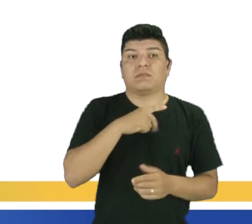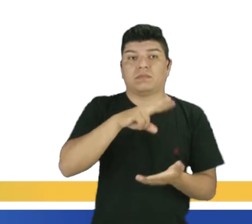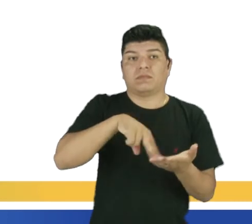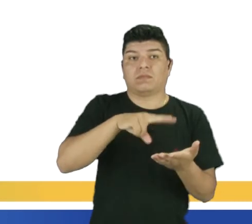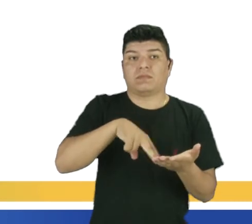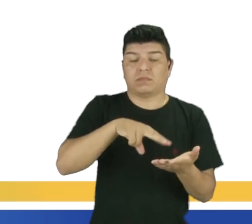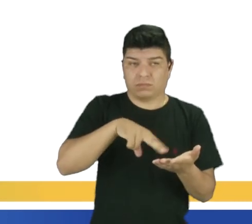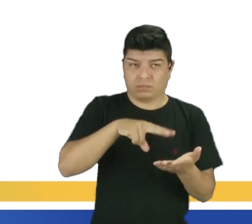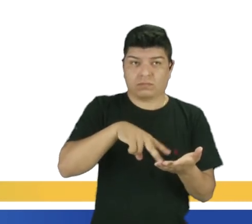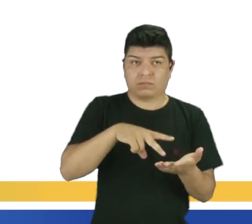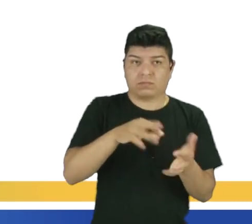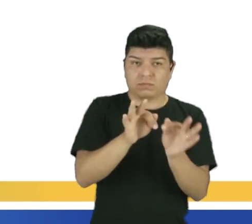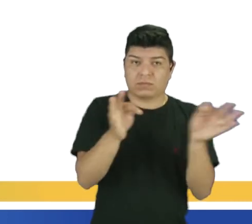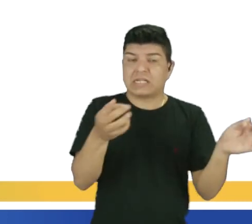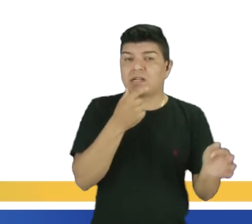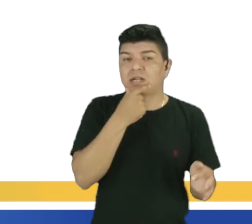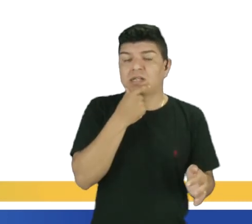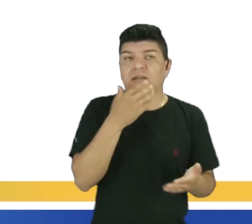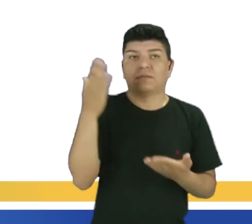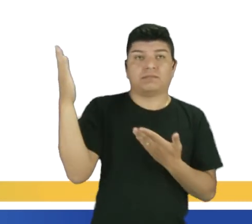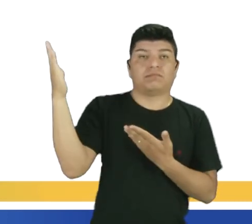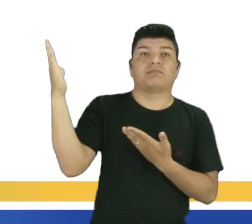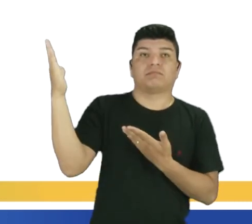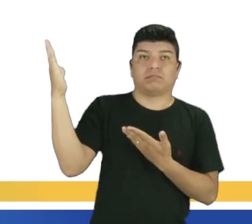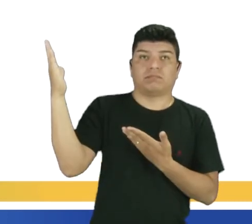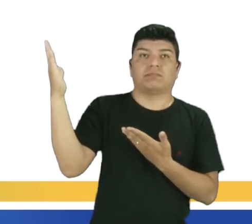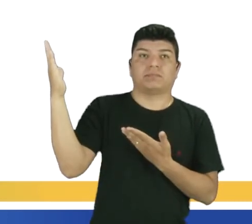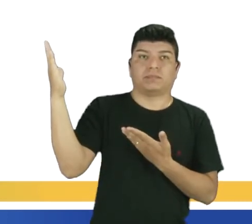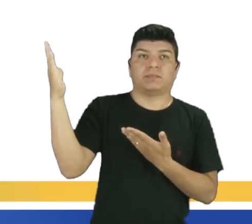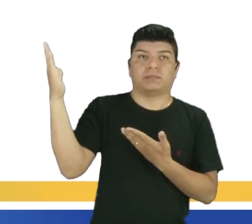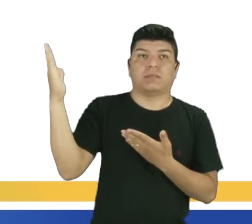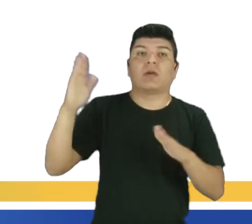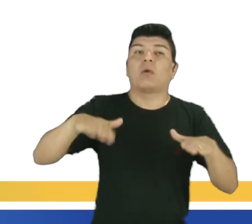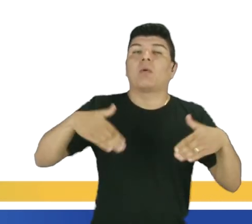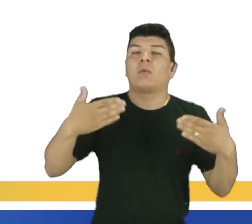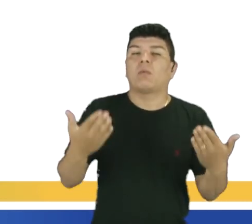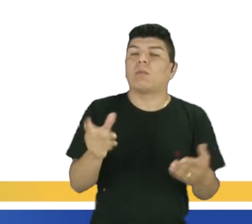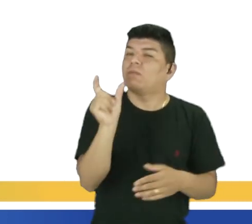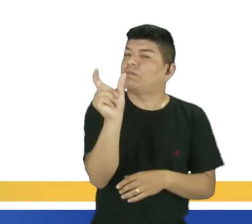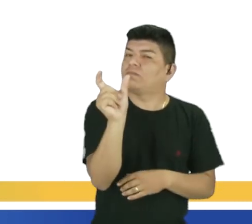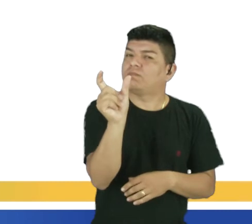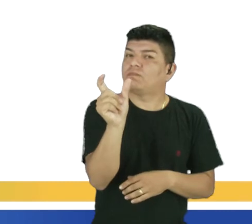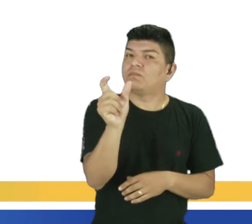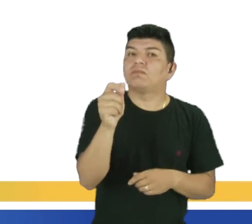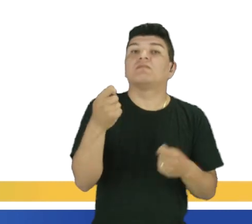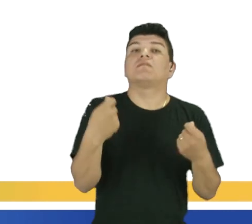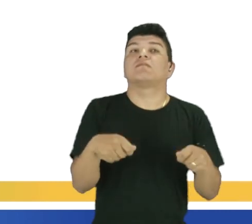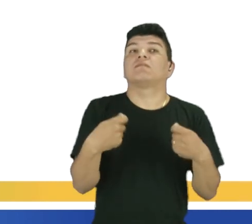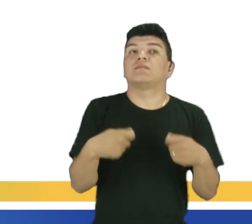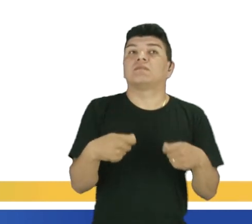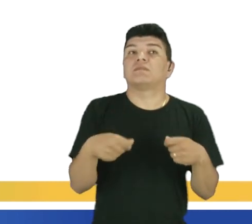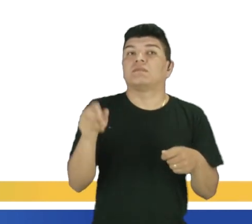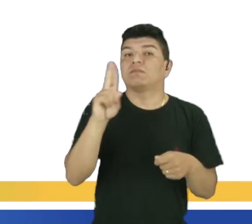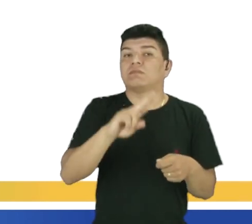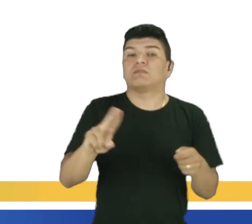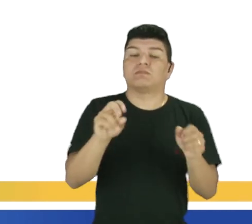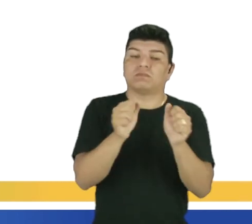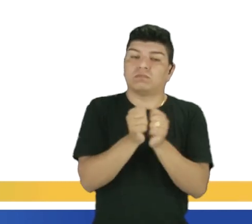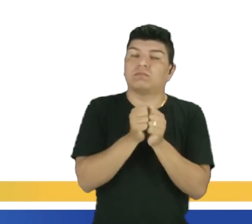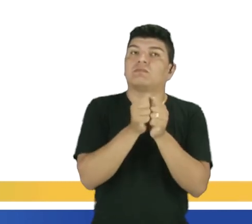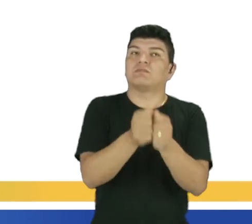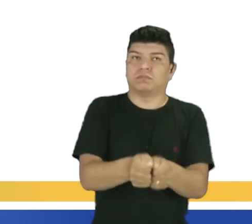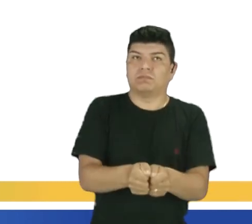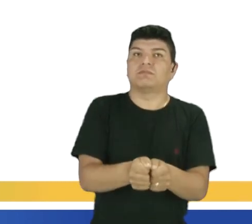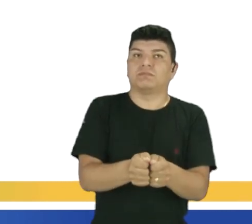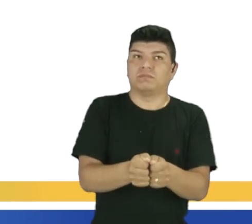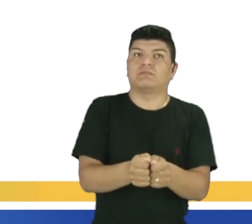is neither handsome, tracinho, funny. Então, qual é a palavra que funciona, que trabalha junto com neither?